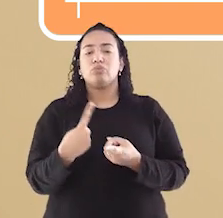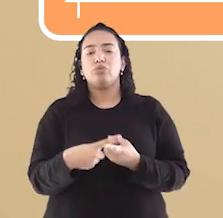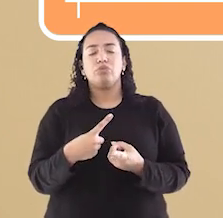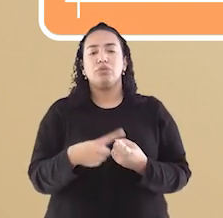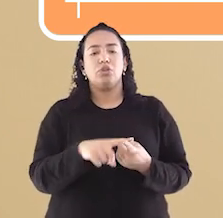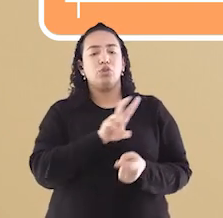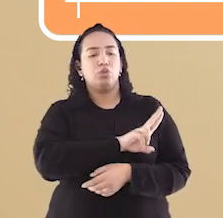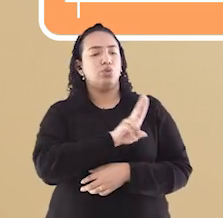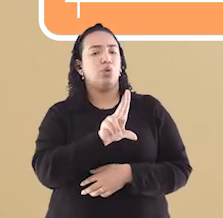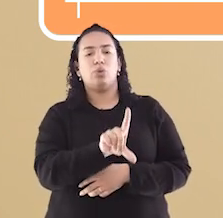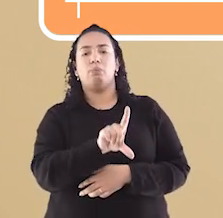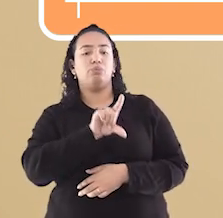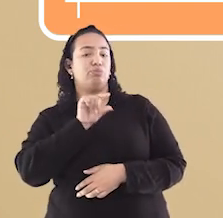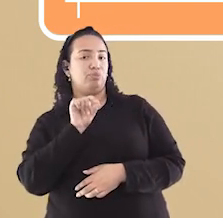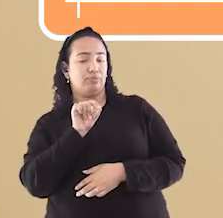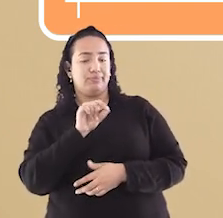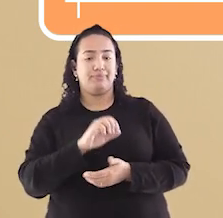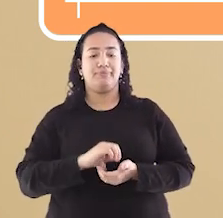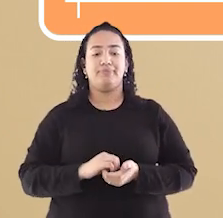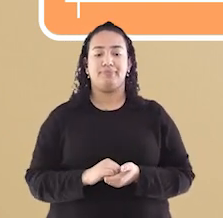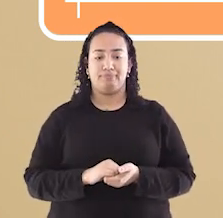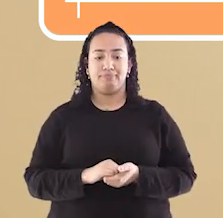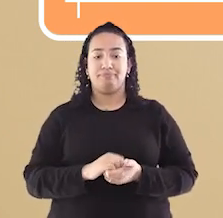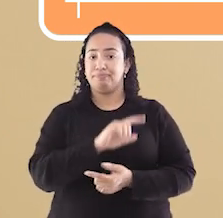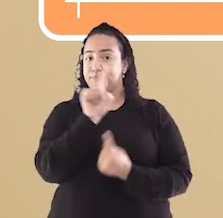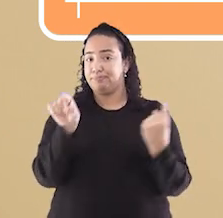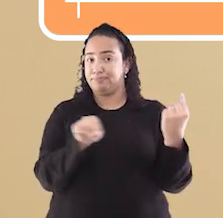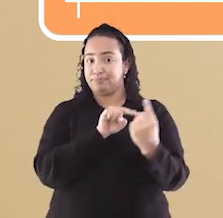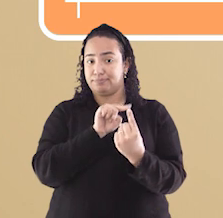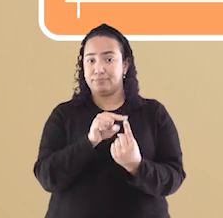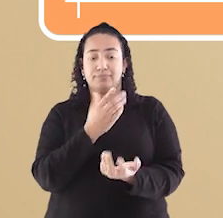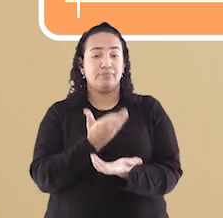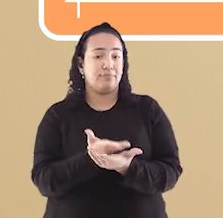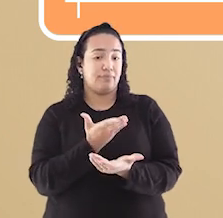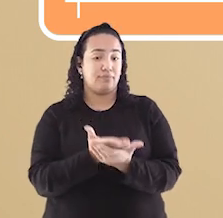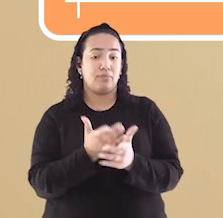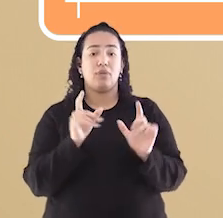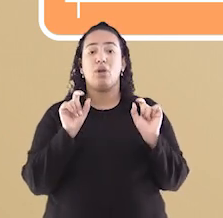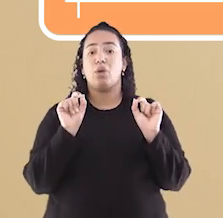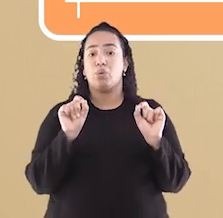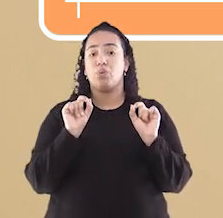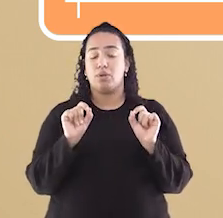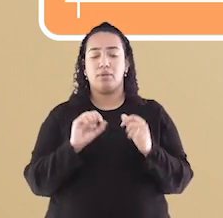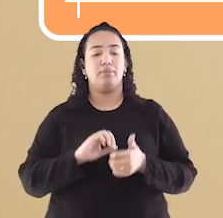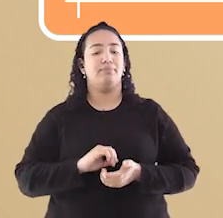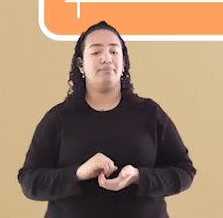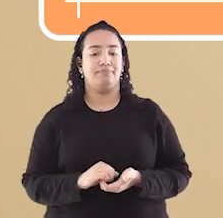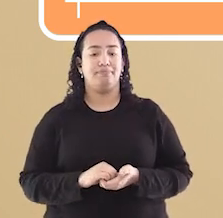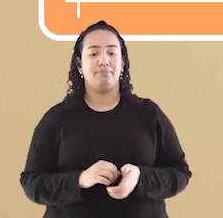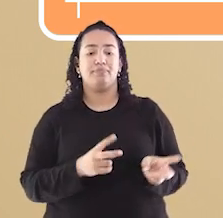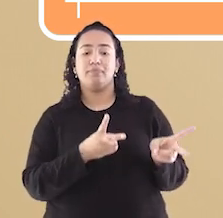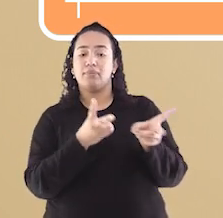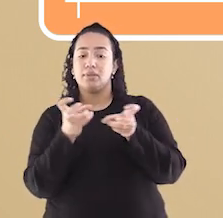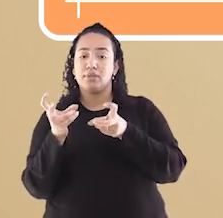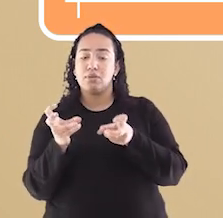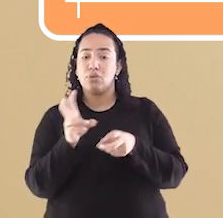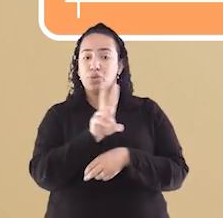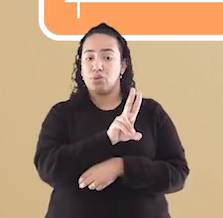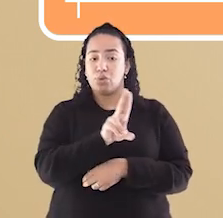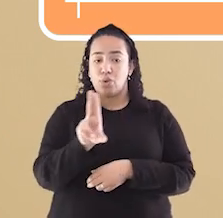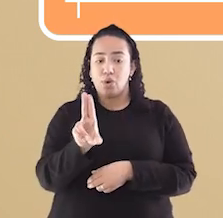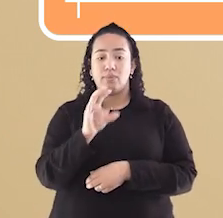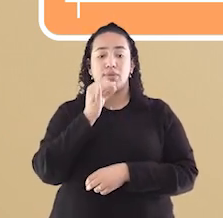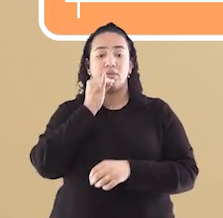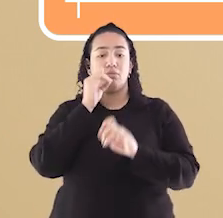explicam a escolha desses nomes. O objetivo que queremos alcançar com essa aula é identificar os